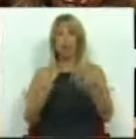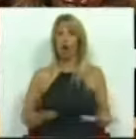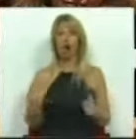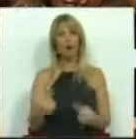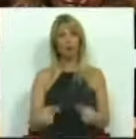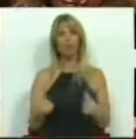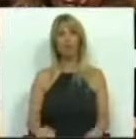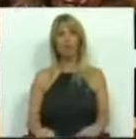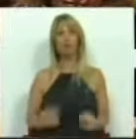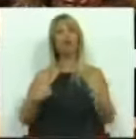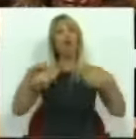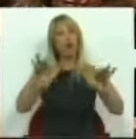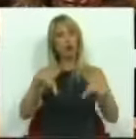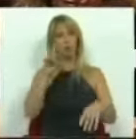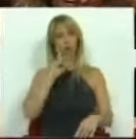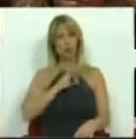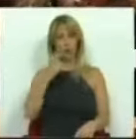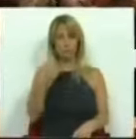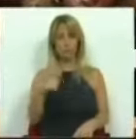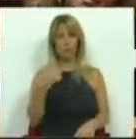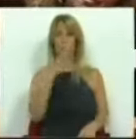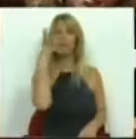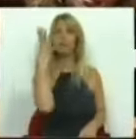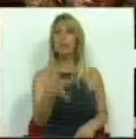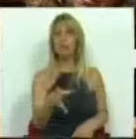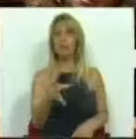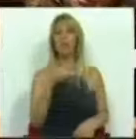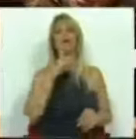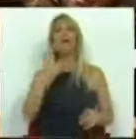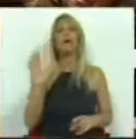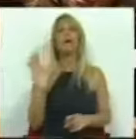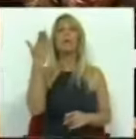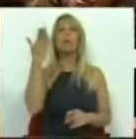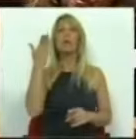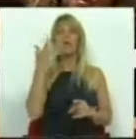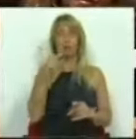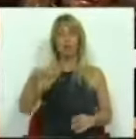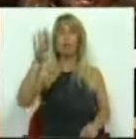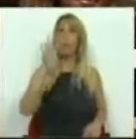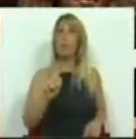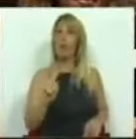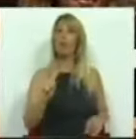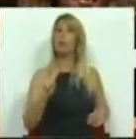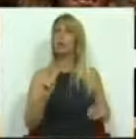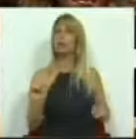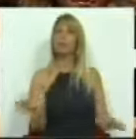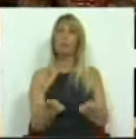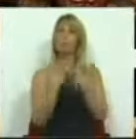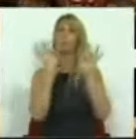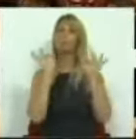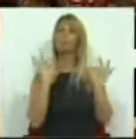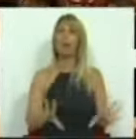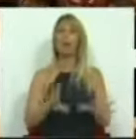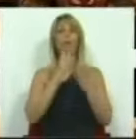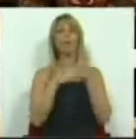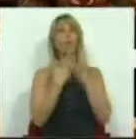frente. Conclujo já, senhora Presidente, dizendo só que as prioridades para o PS estão em sintonia com o Plano